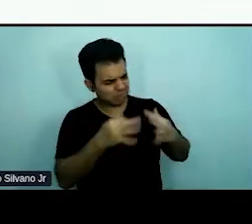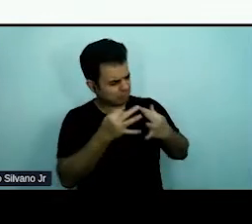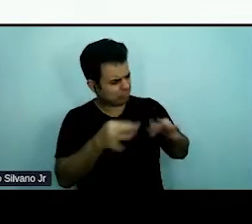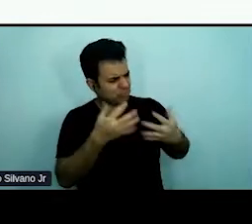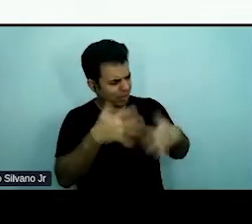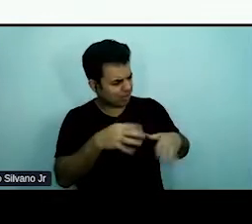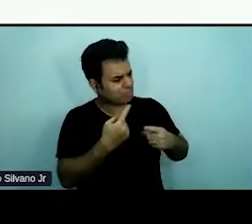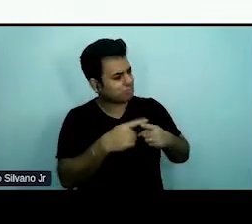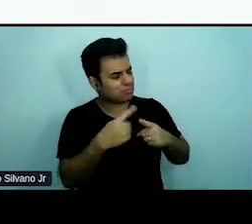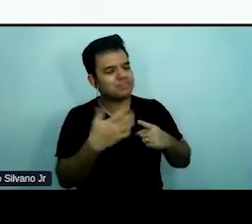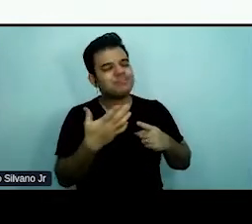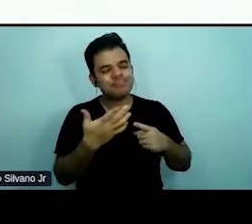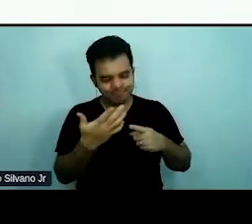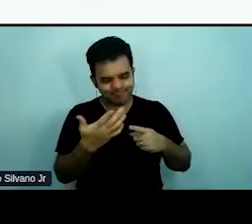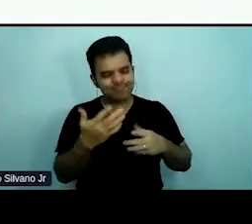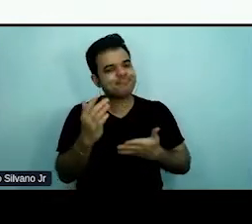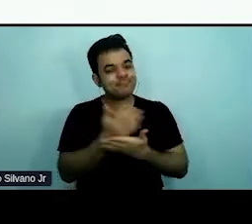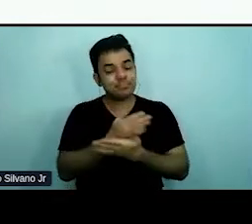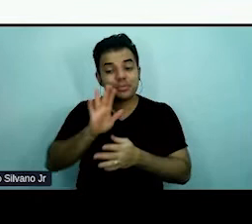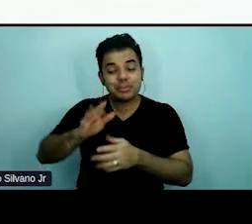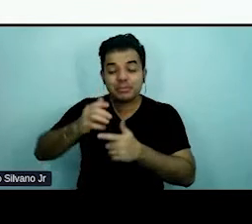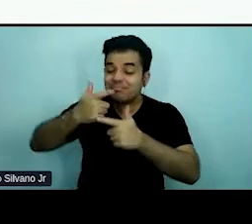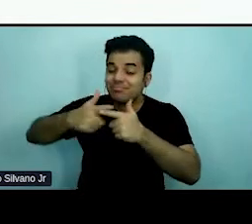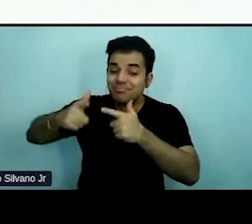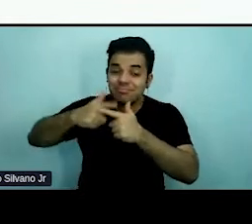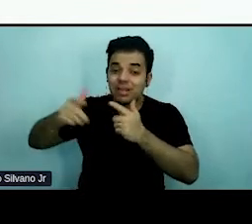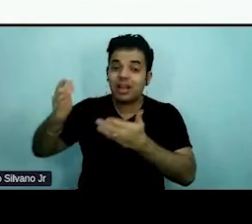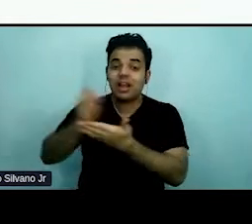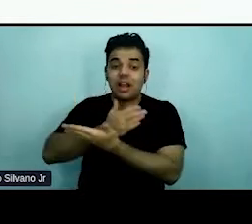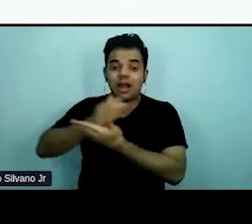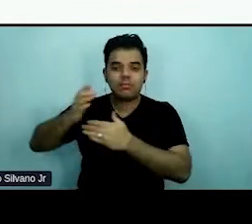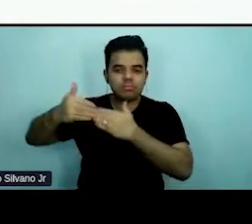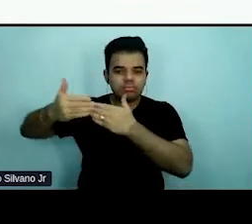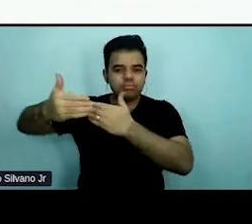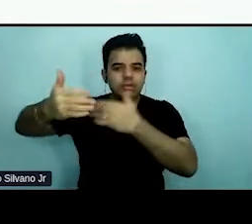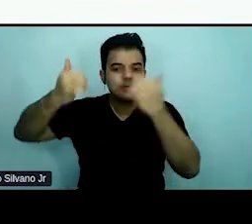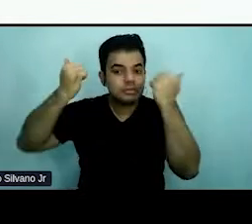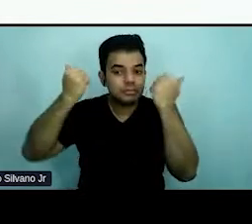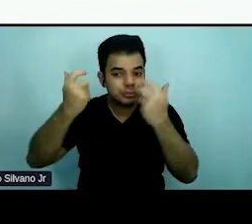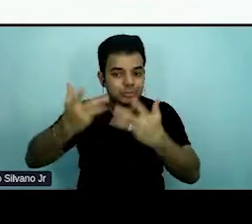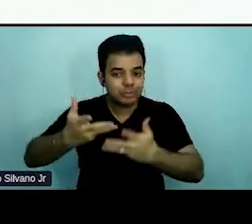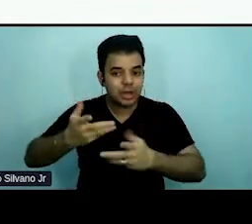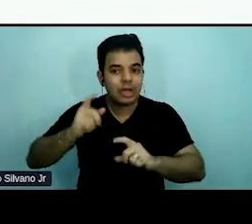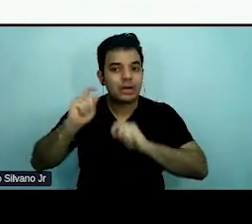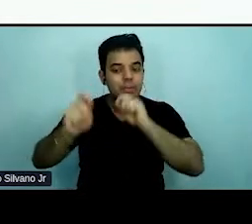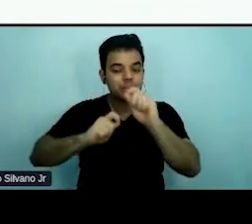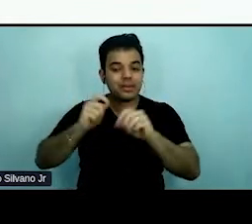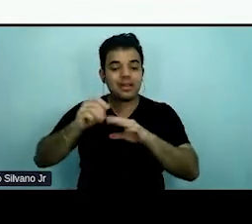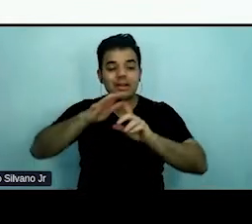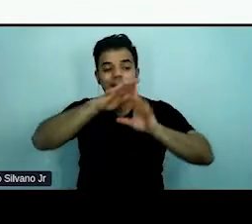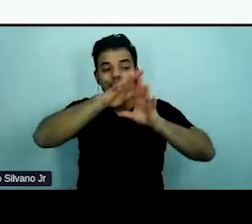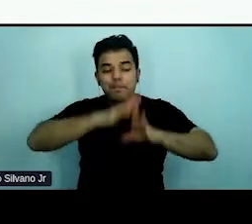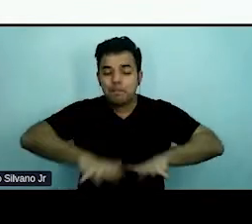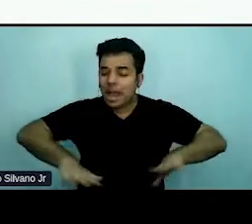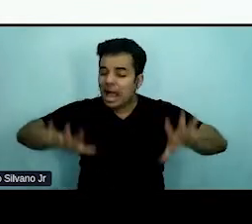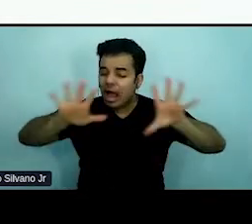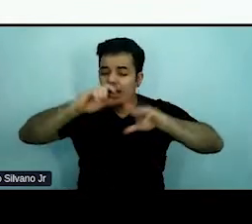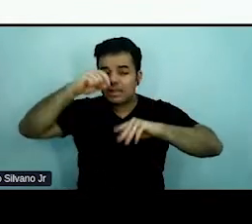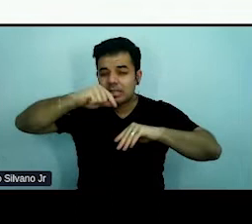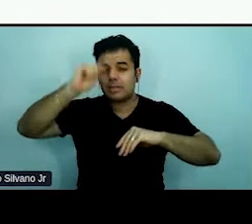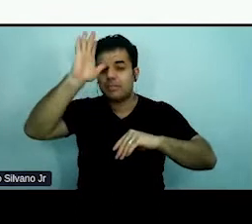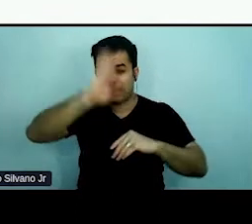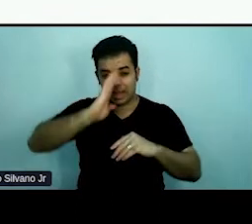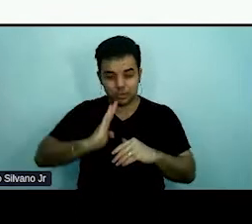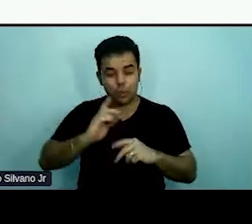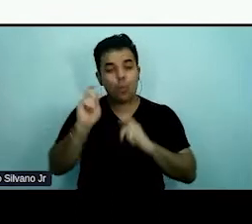O grande problema é que, como a gente vai ver mais pra frente, a população brasileira, ela